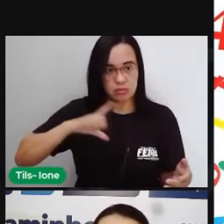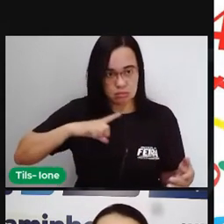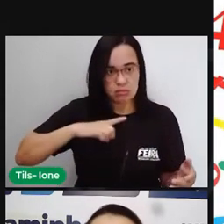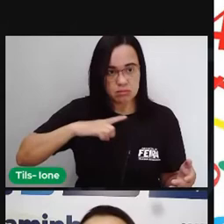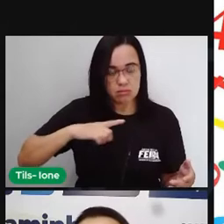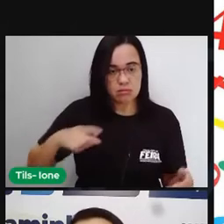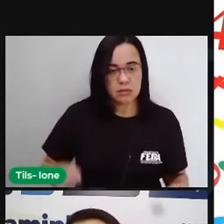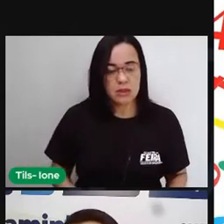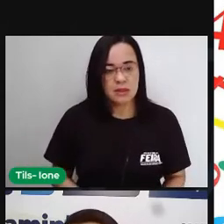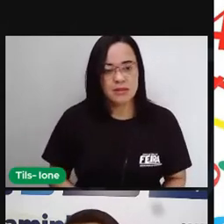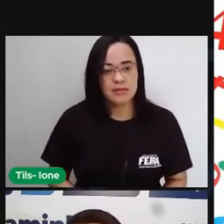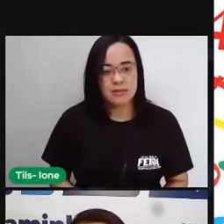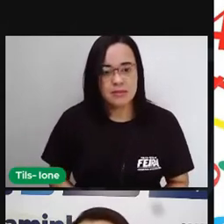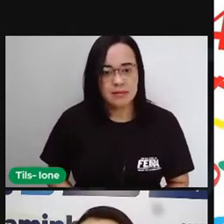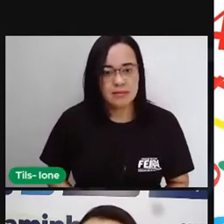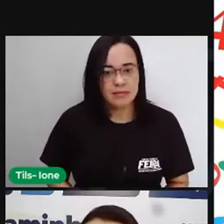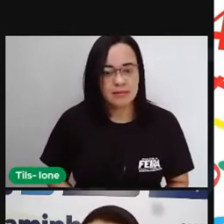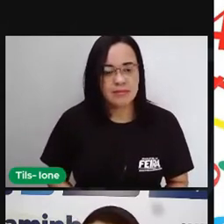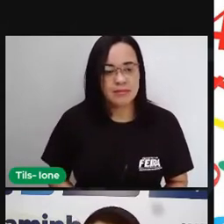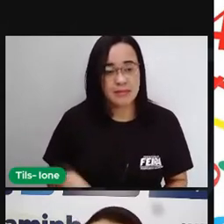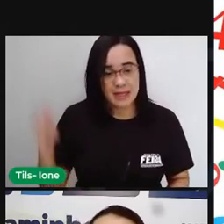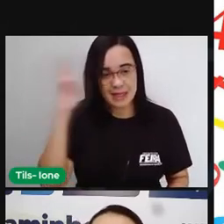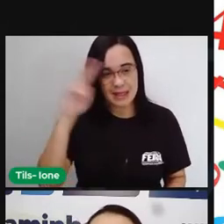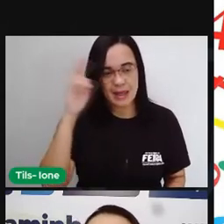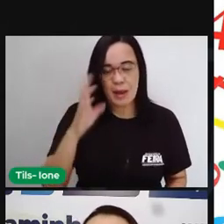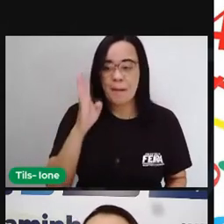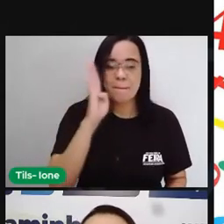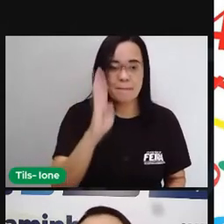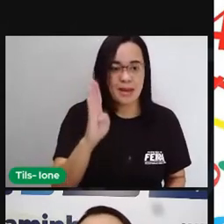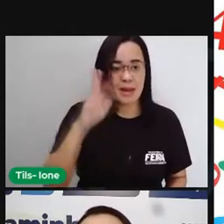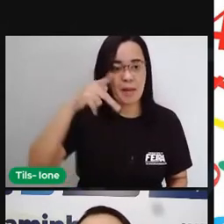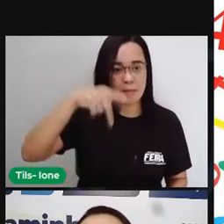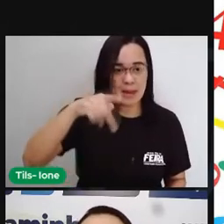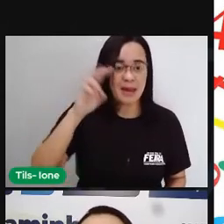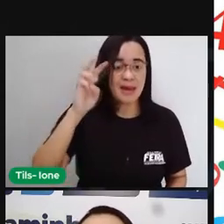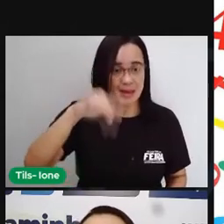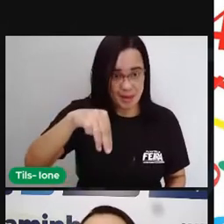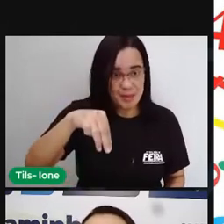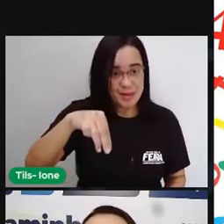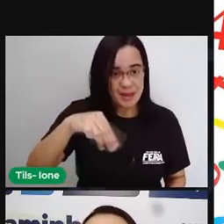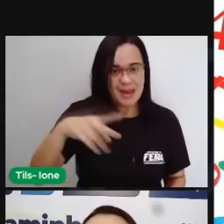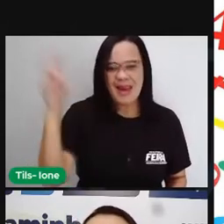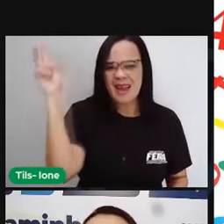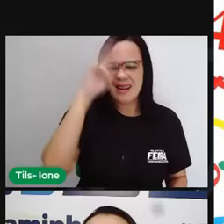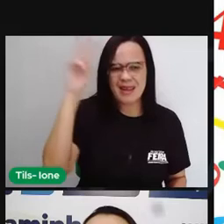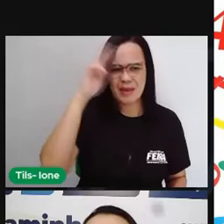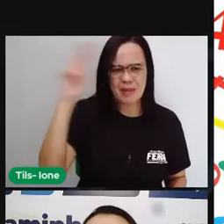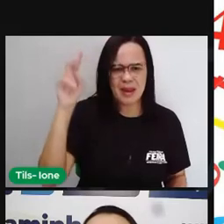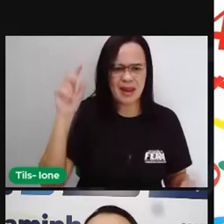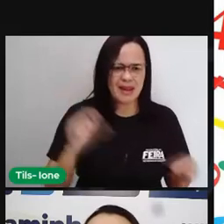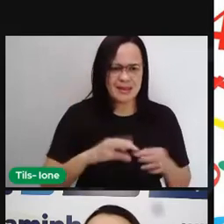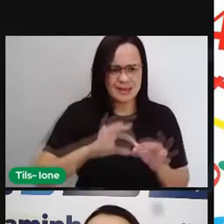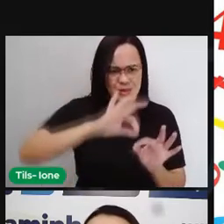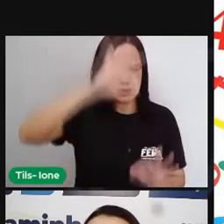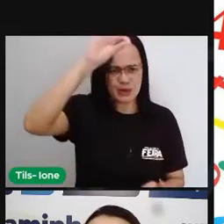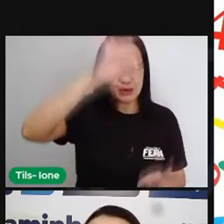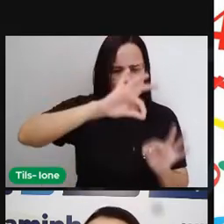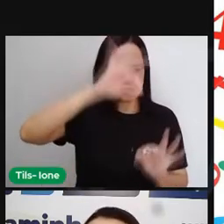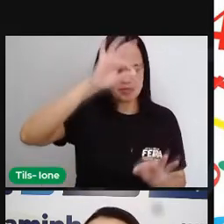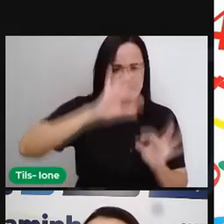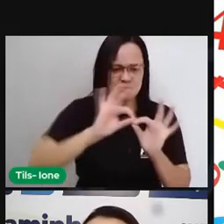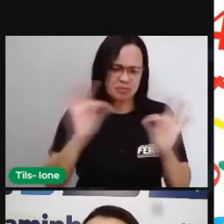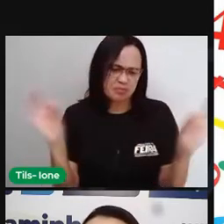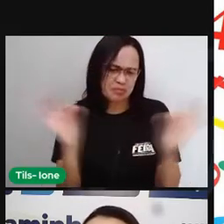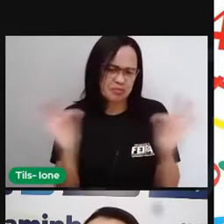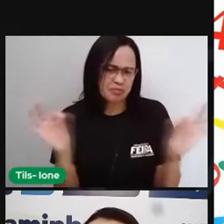E por falar em batimentos por minuto, você lembra aí qual é o tipo de medida os minutos se referem?